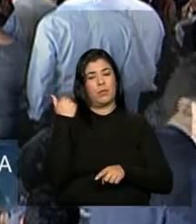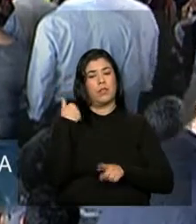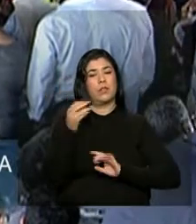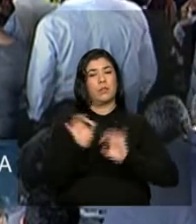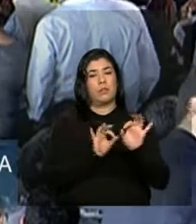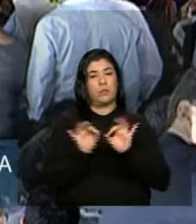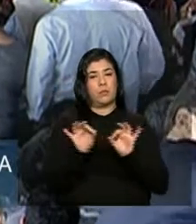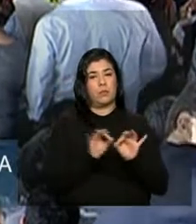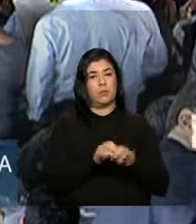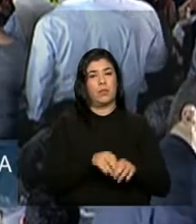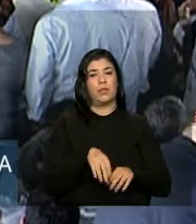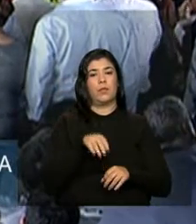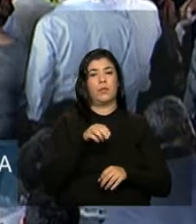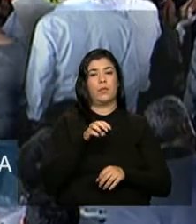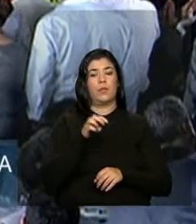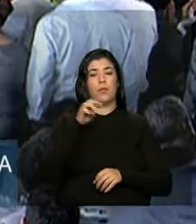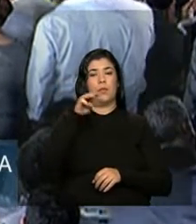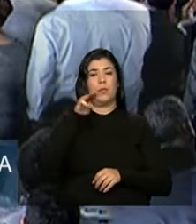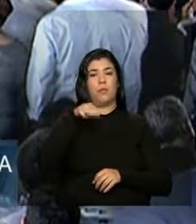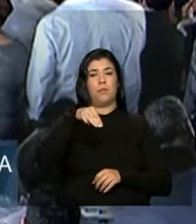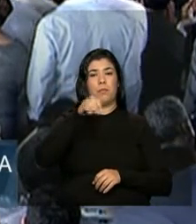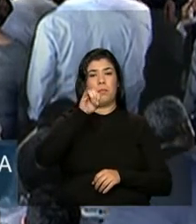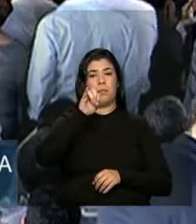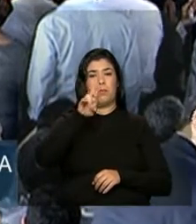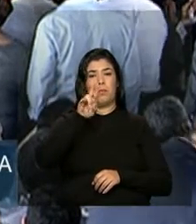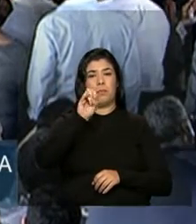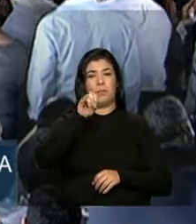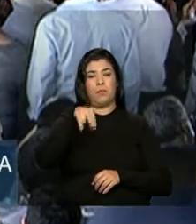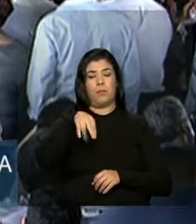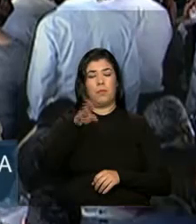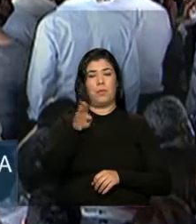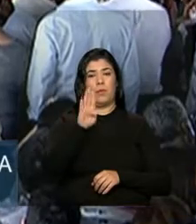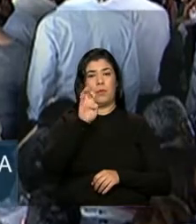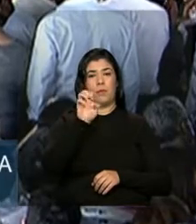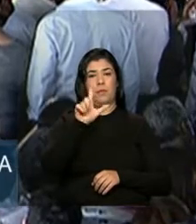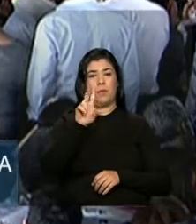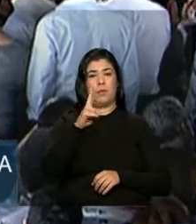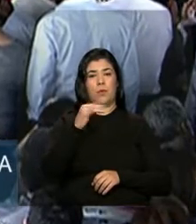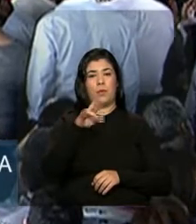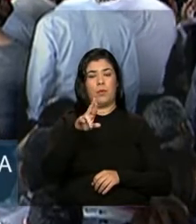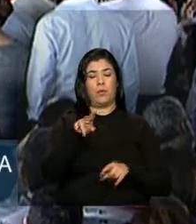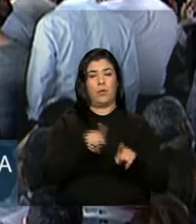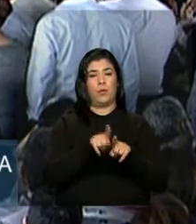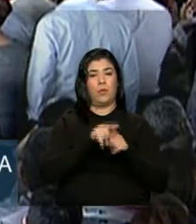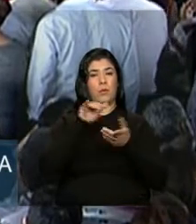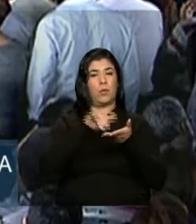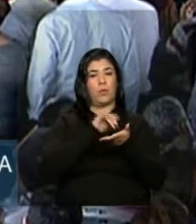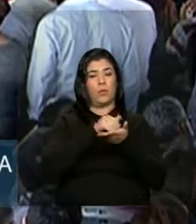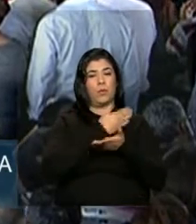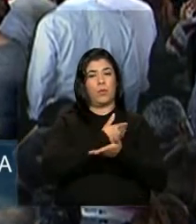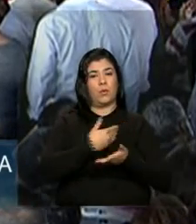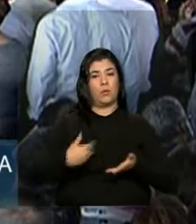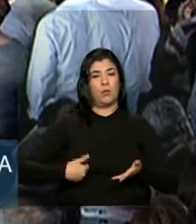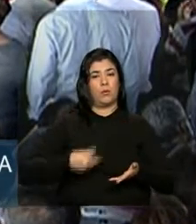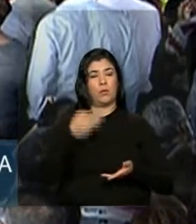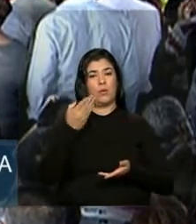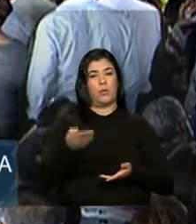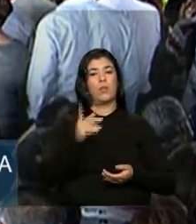Miriam Belchior. Cumprimentar os secretários de governo aqui de Minas Gerais, o Odair